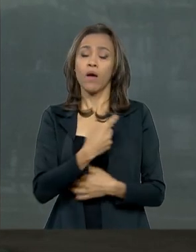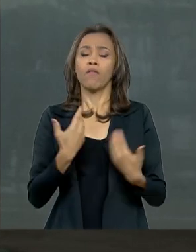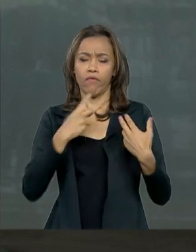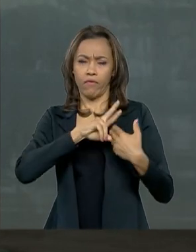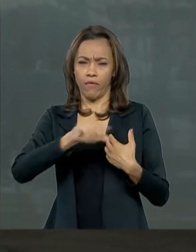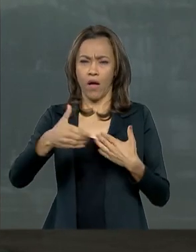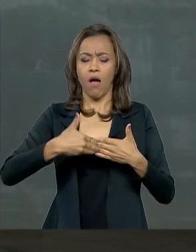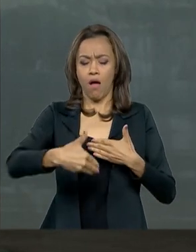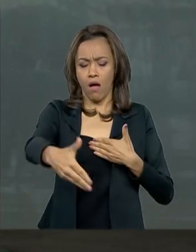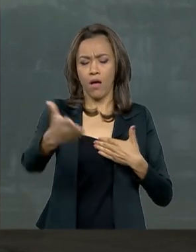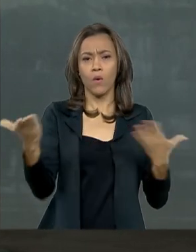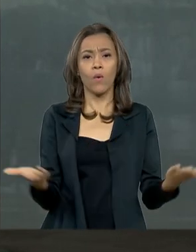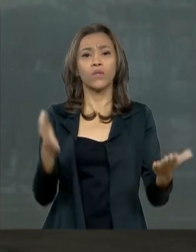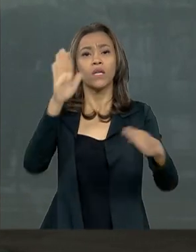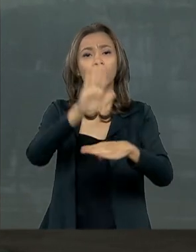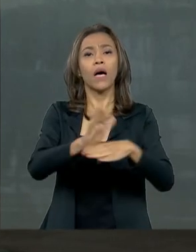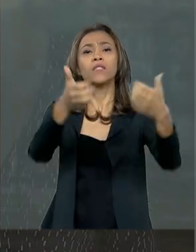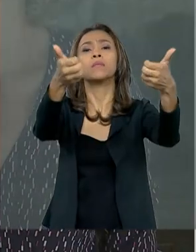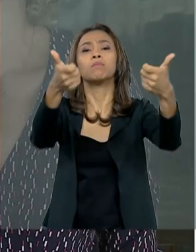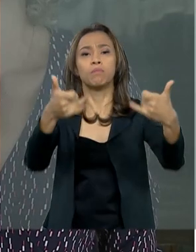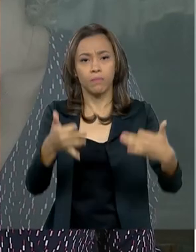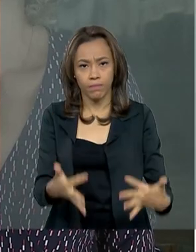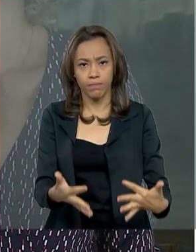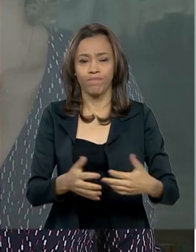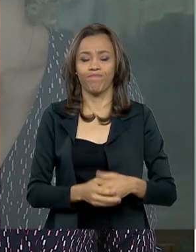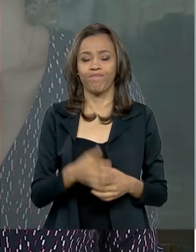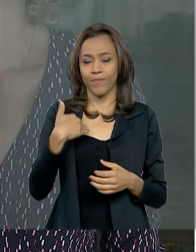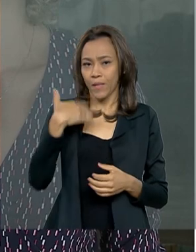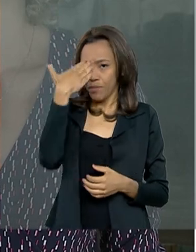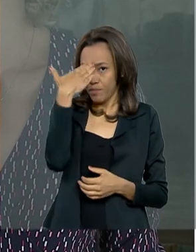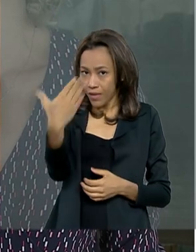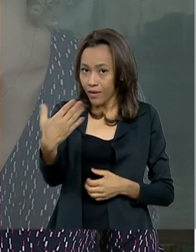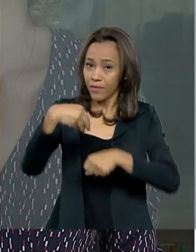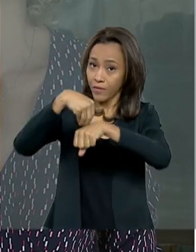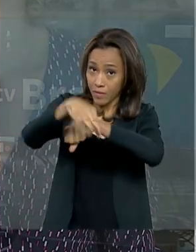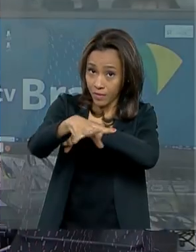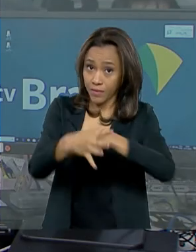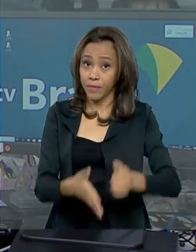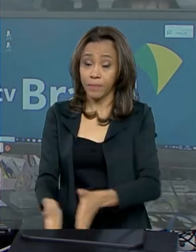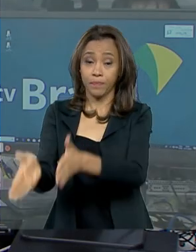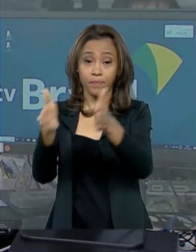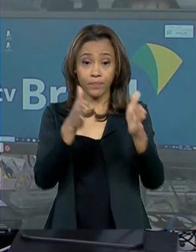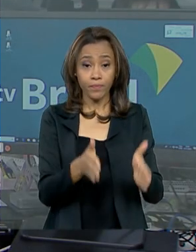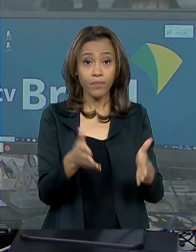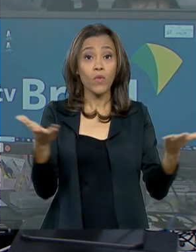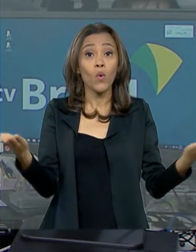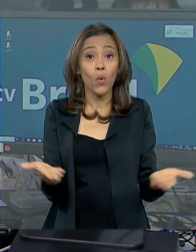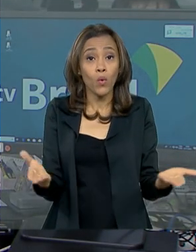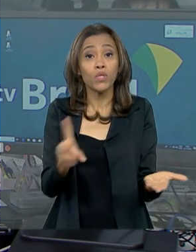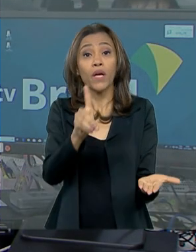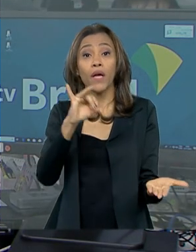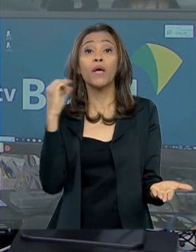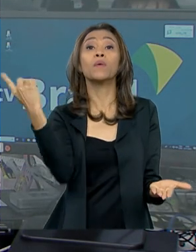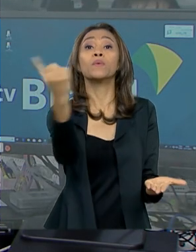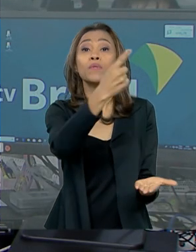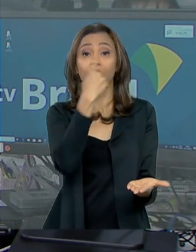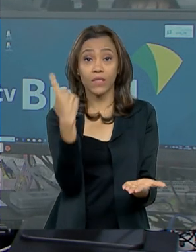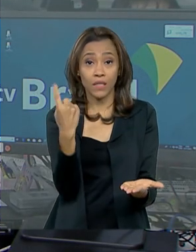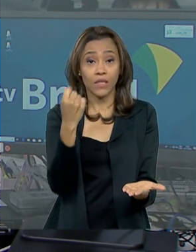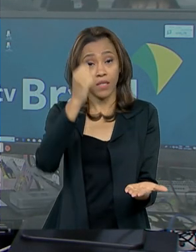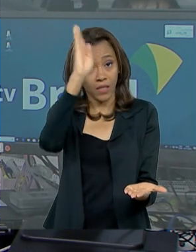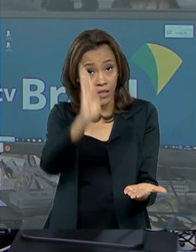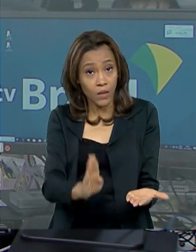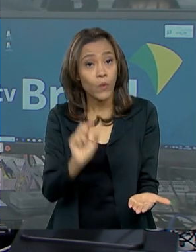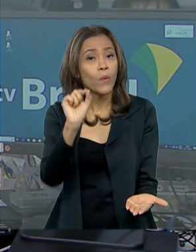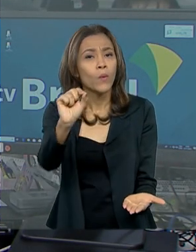em Brasília hoje à tarde. Renata. Obrigada, Dani, pelas suas informações. Olha, e hoje é Dia Nacional de Combate ao Câncer e o foco